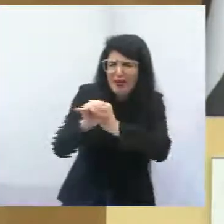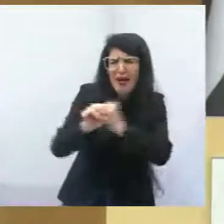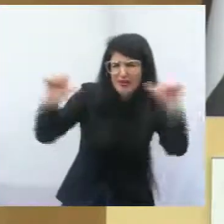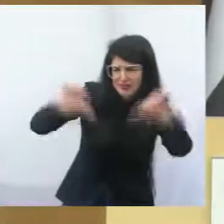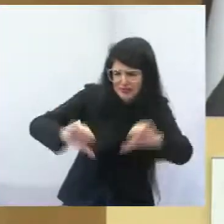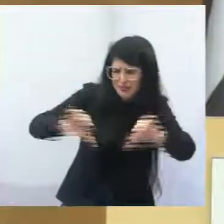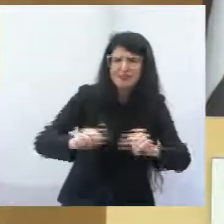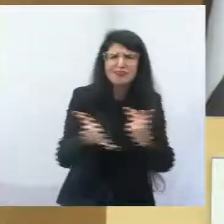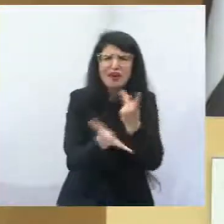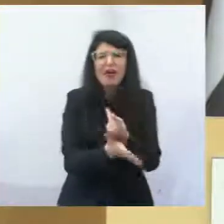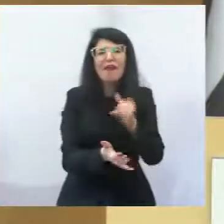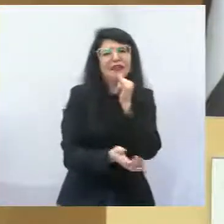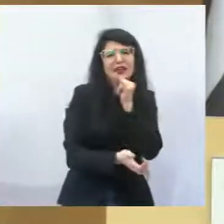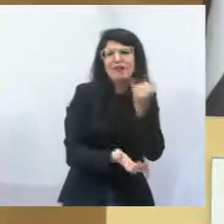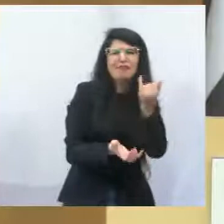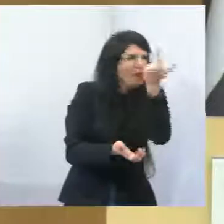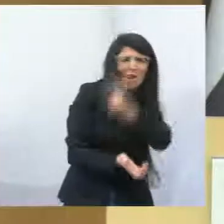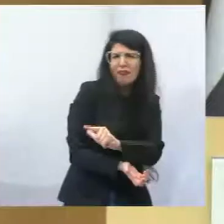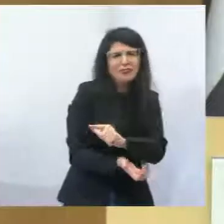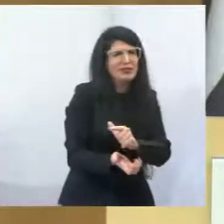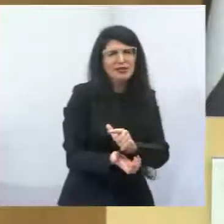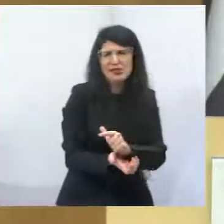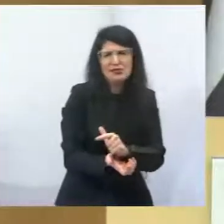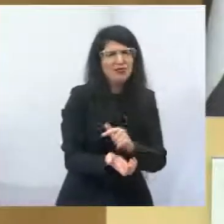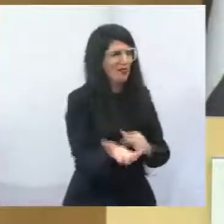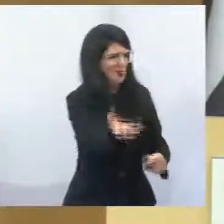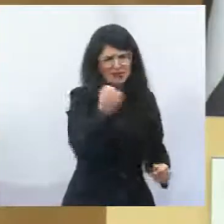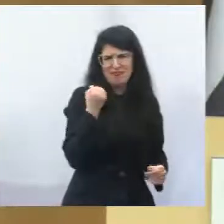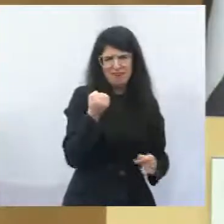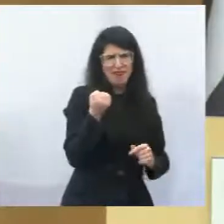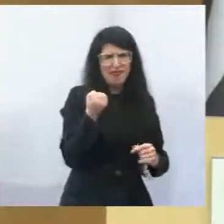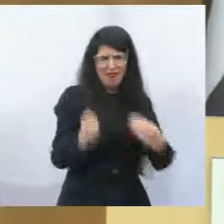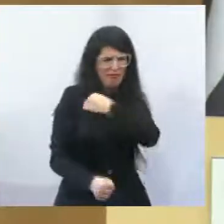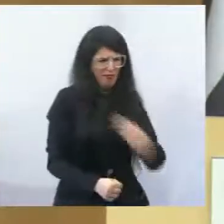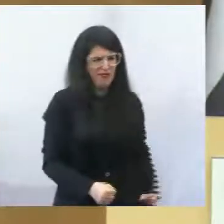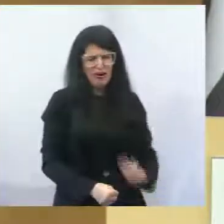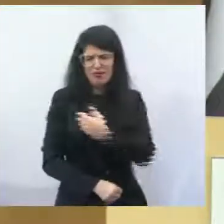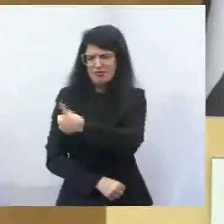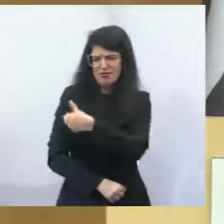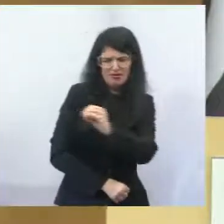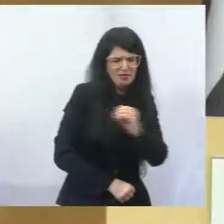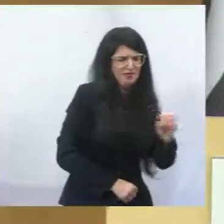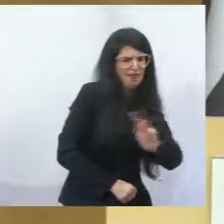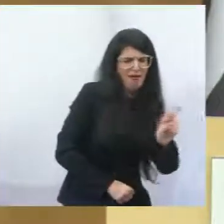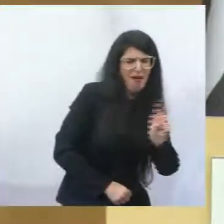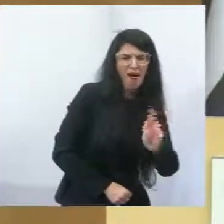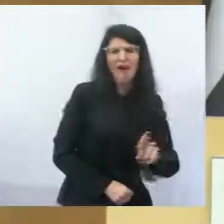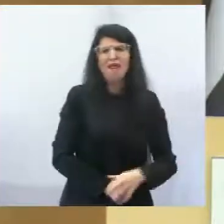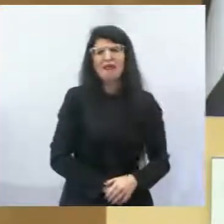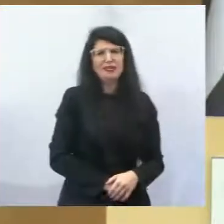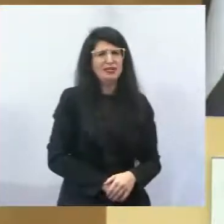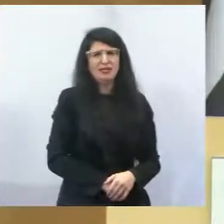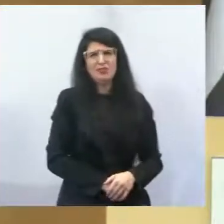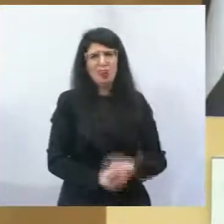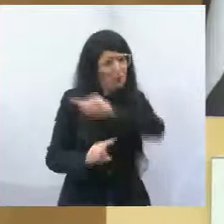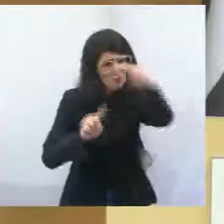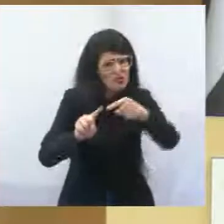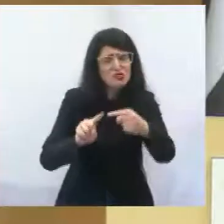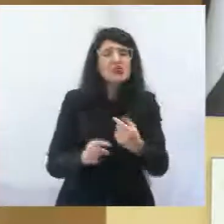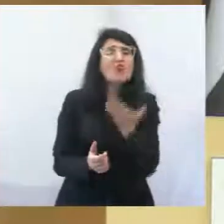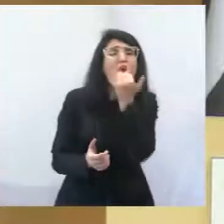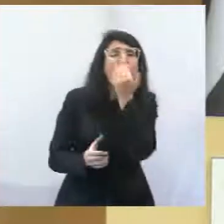serviço. E esse auxílio é extremamente importante para que possa, pelo menos, garantir a alimentação. Mas